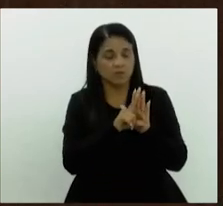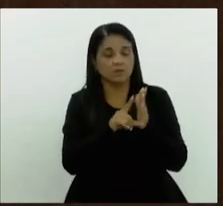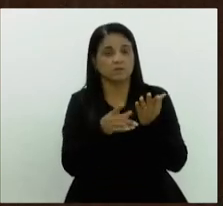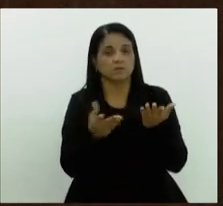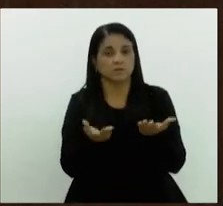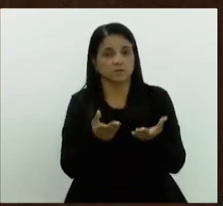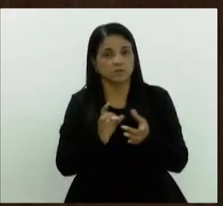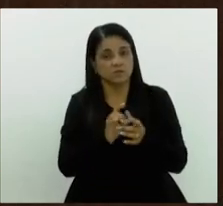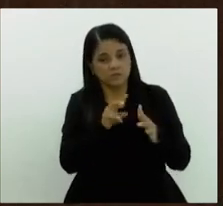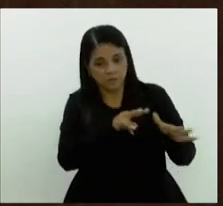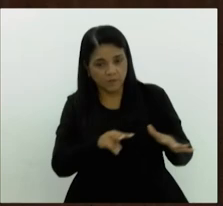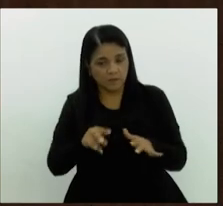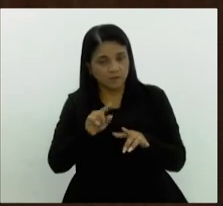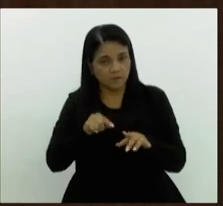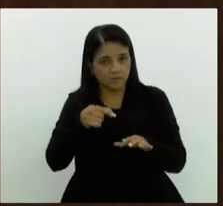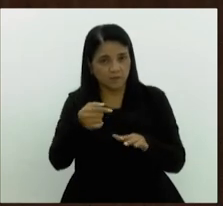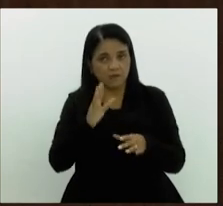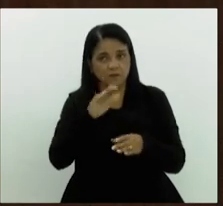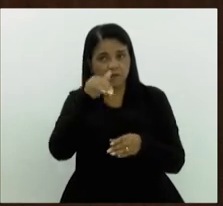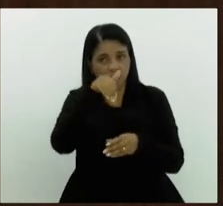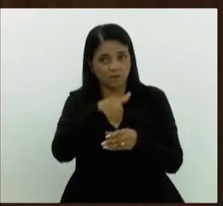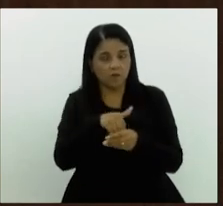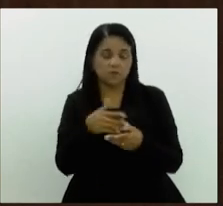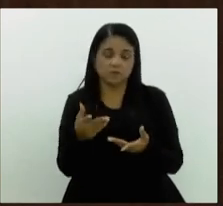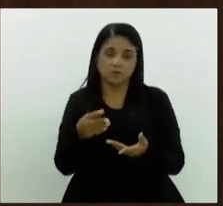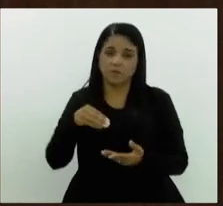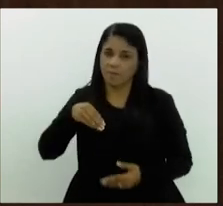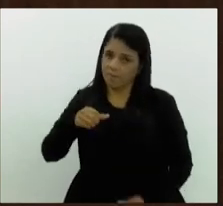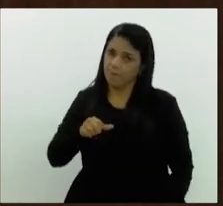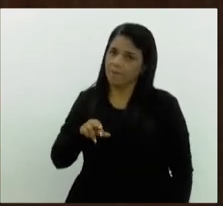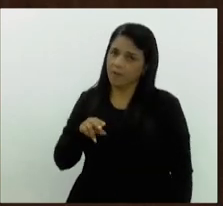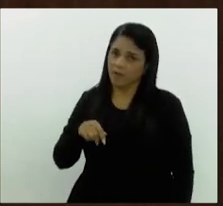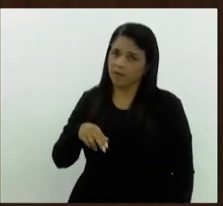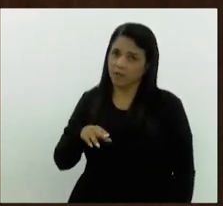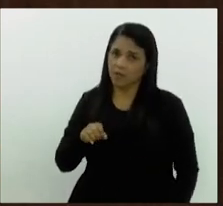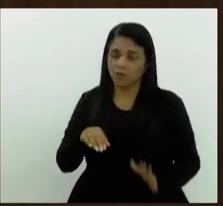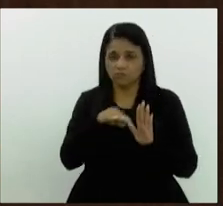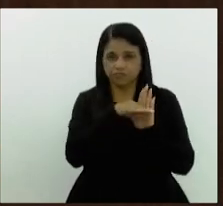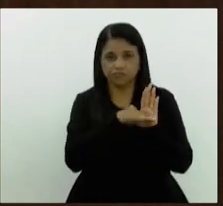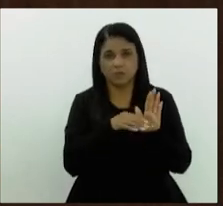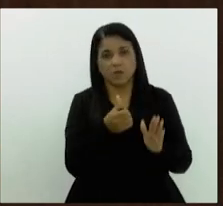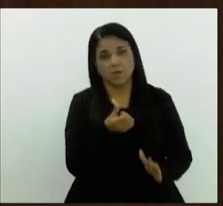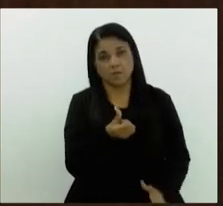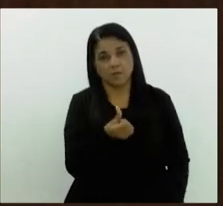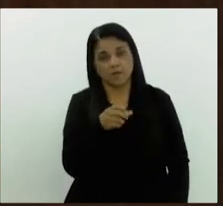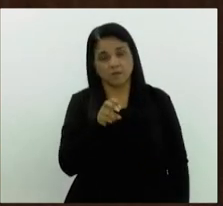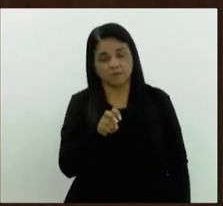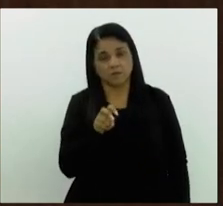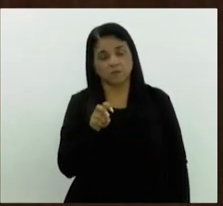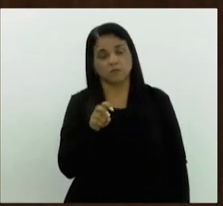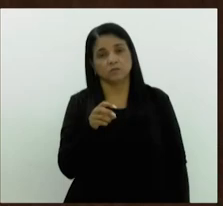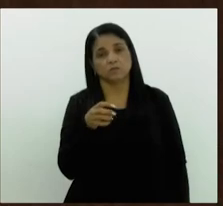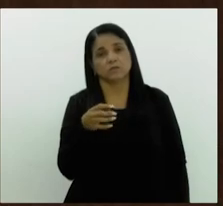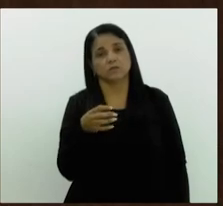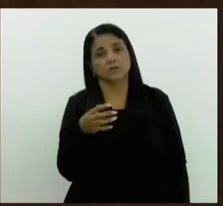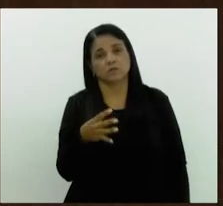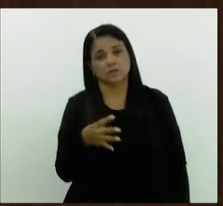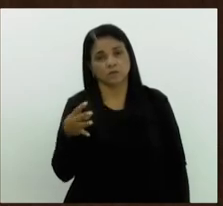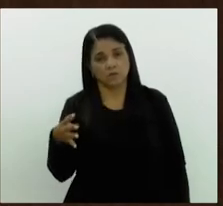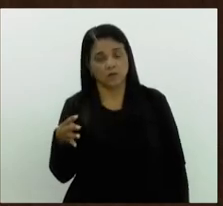viu meu amigo Marquinho que incluísse na ordem do dia o 654422 e o